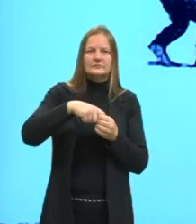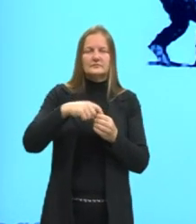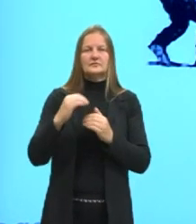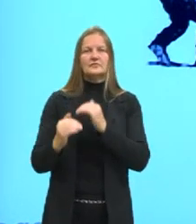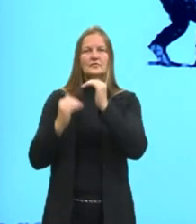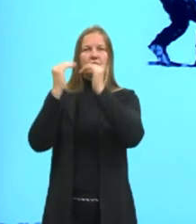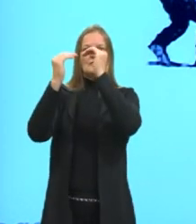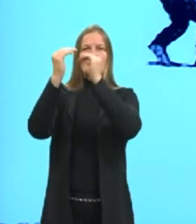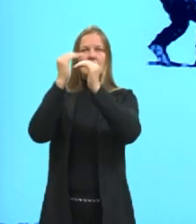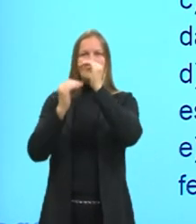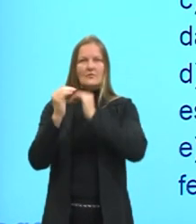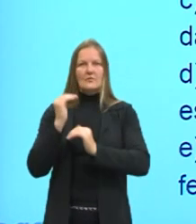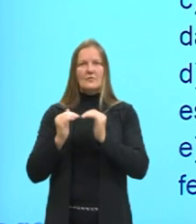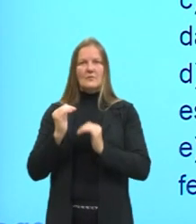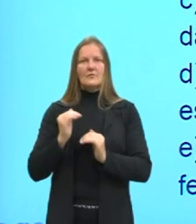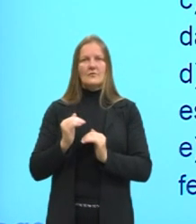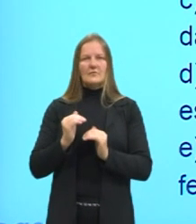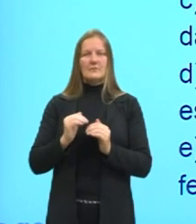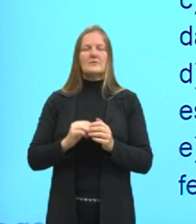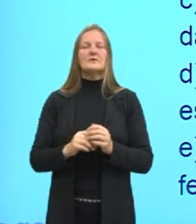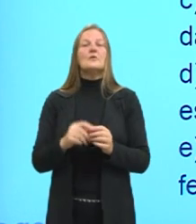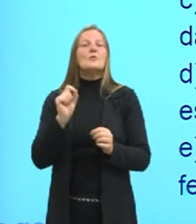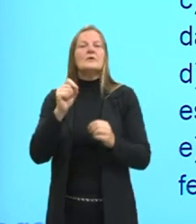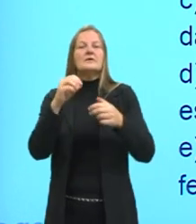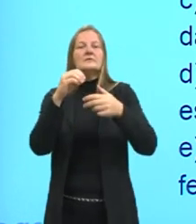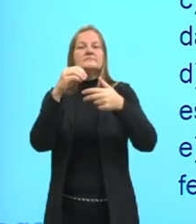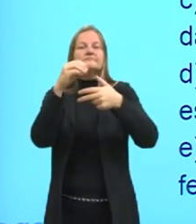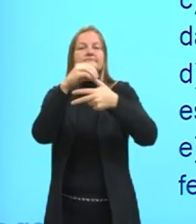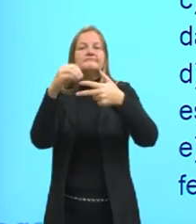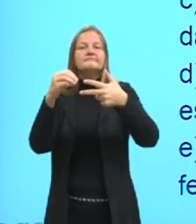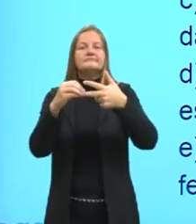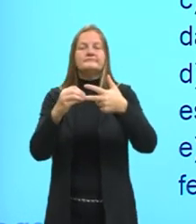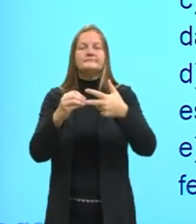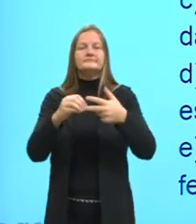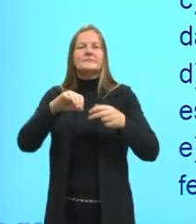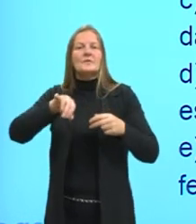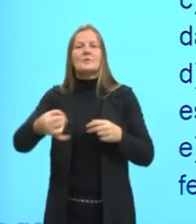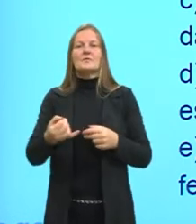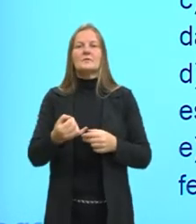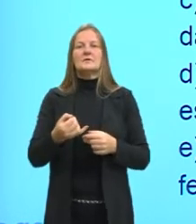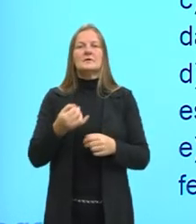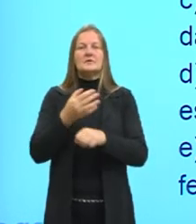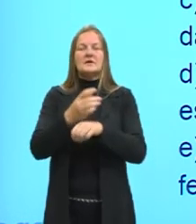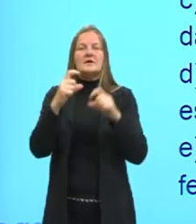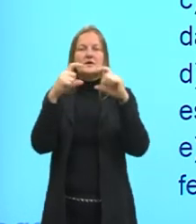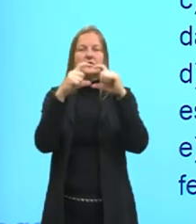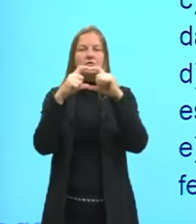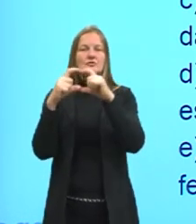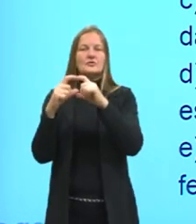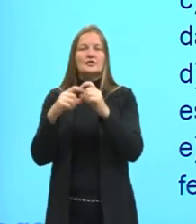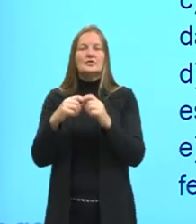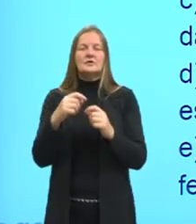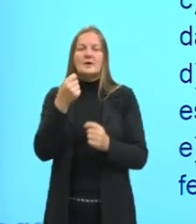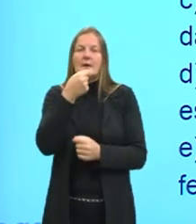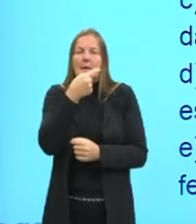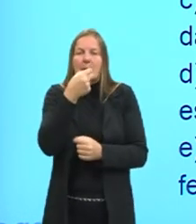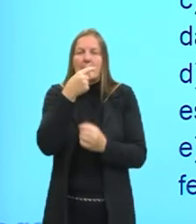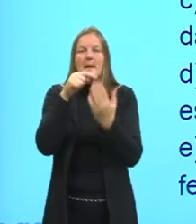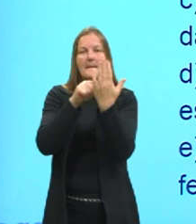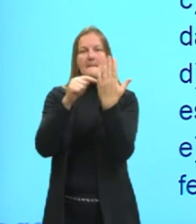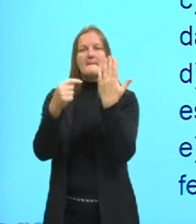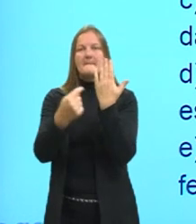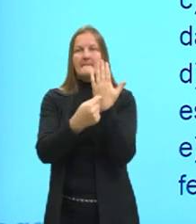início. O nos pede a questão? O argumento presente na charge consiste em uma metáfora